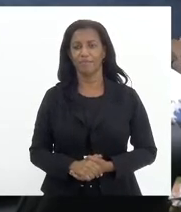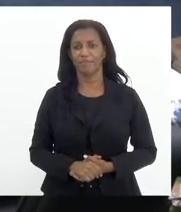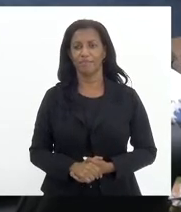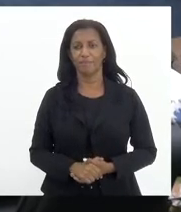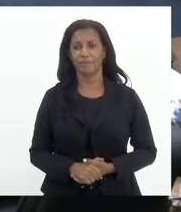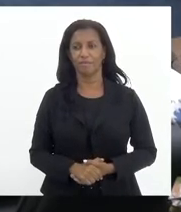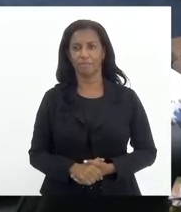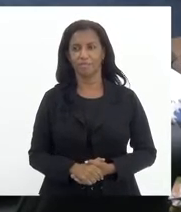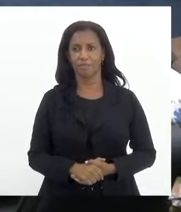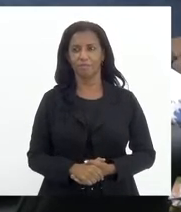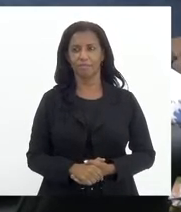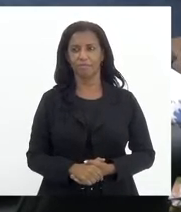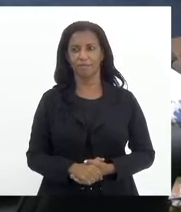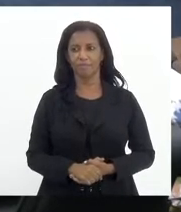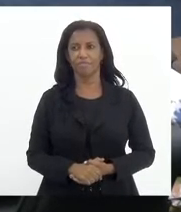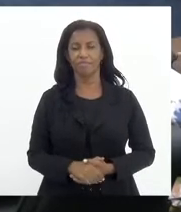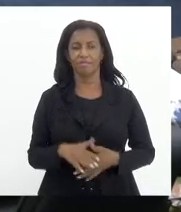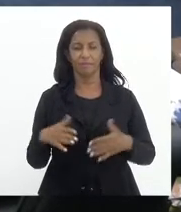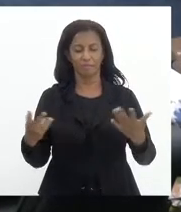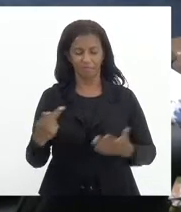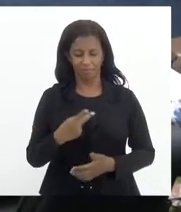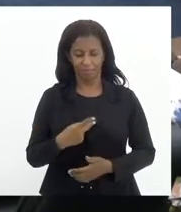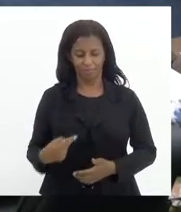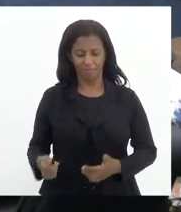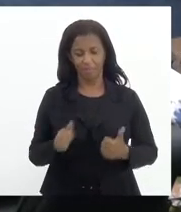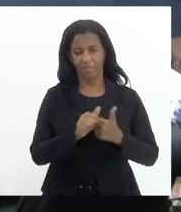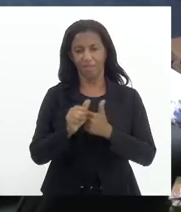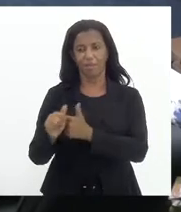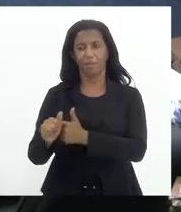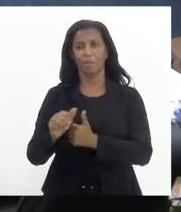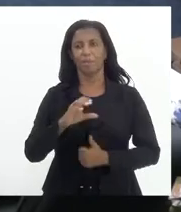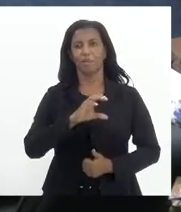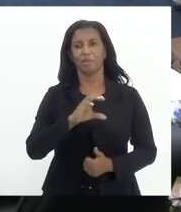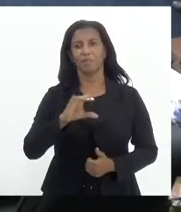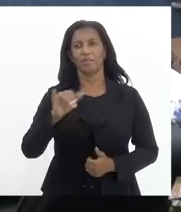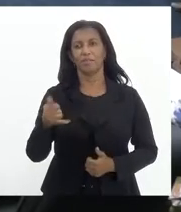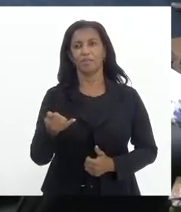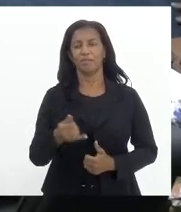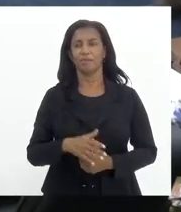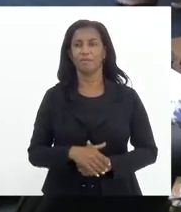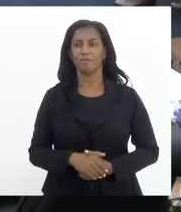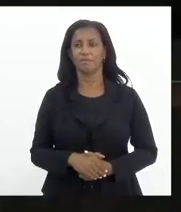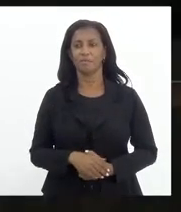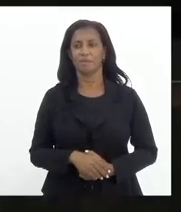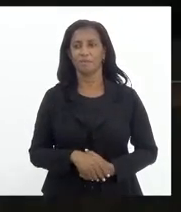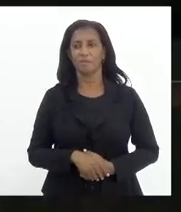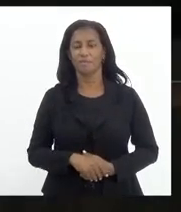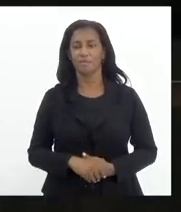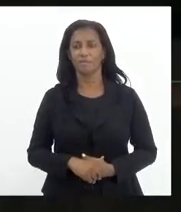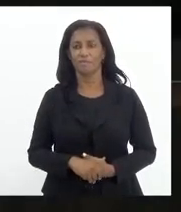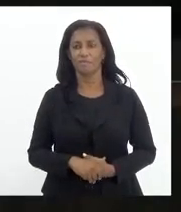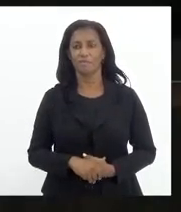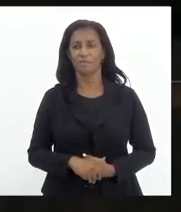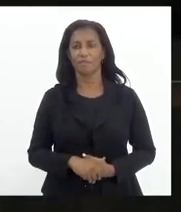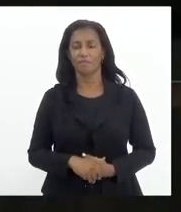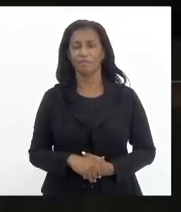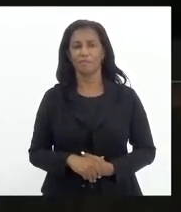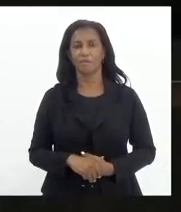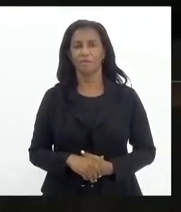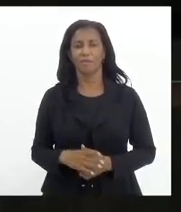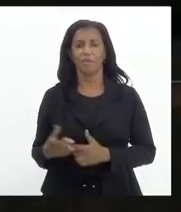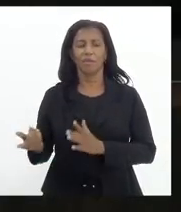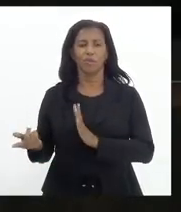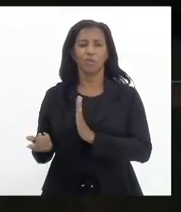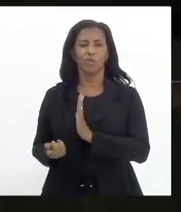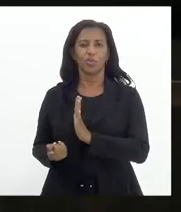Aí, voz. Senhor presidente, acompanhe o parecer da CCJ. Obrigado, tia. Pela comissão de orçamento, deputado